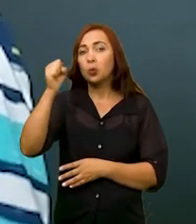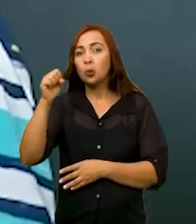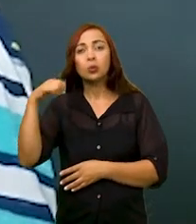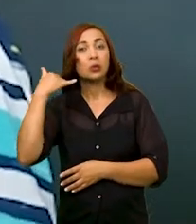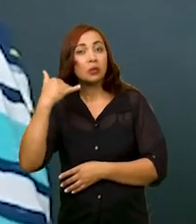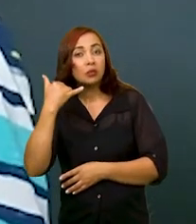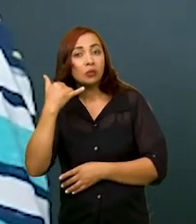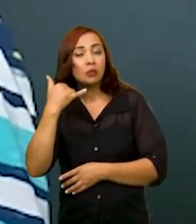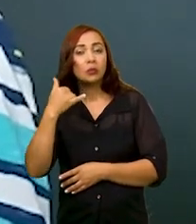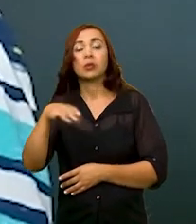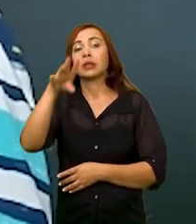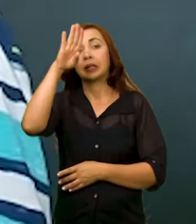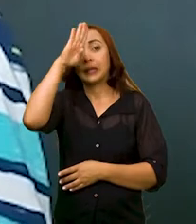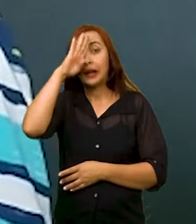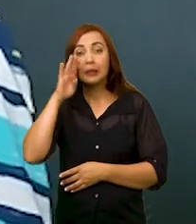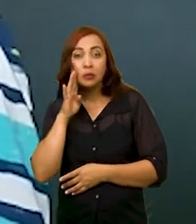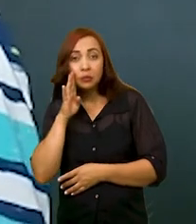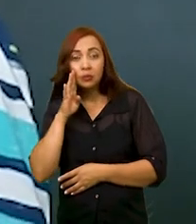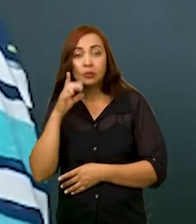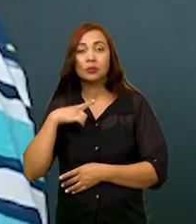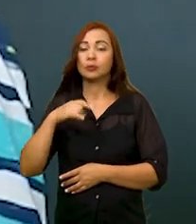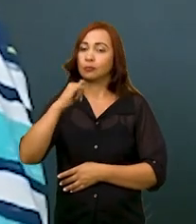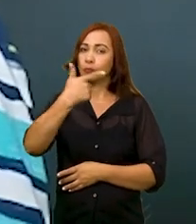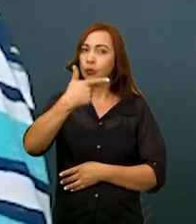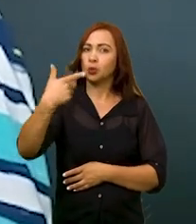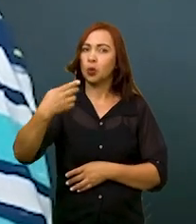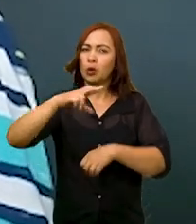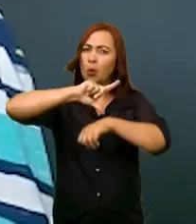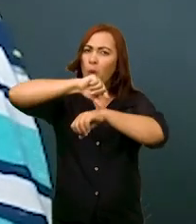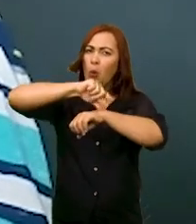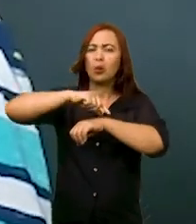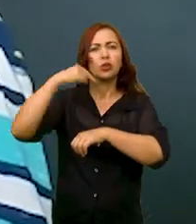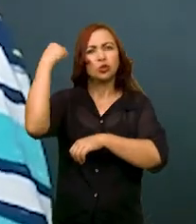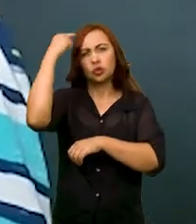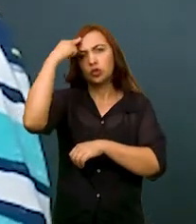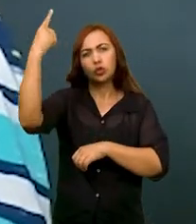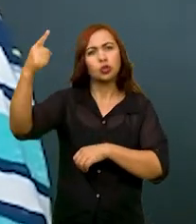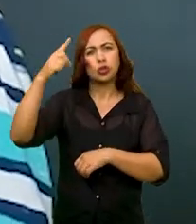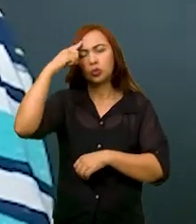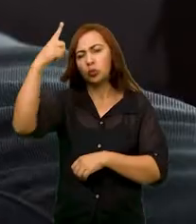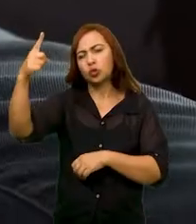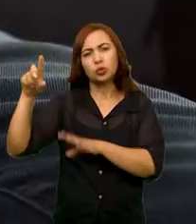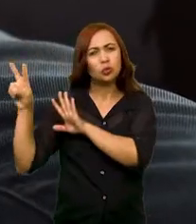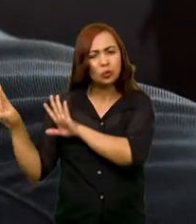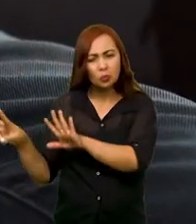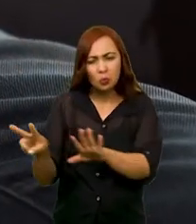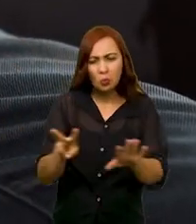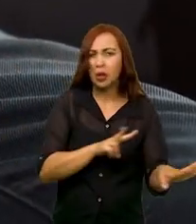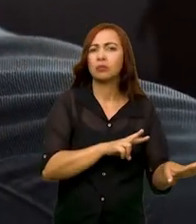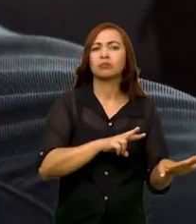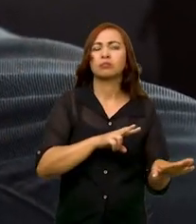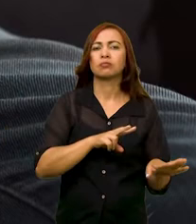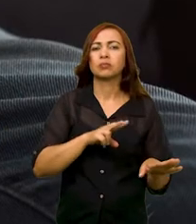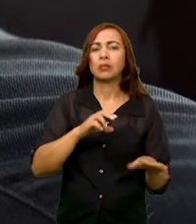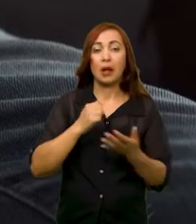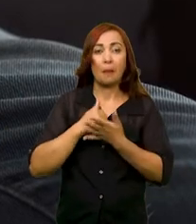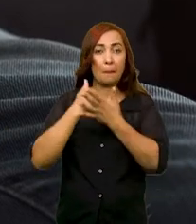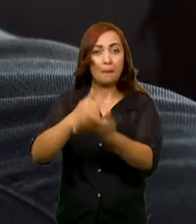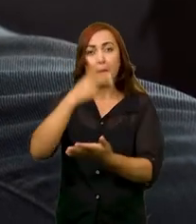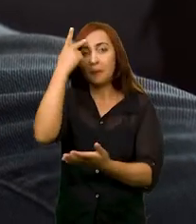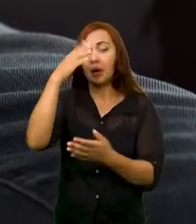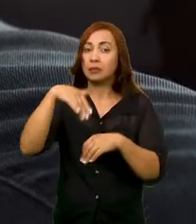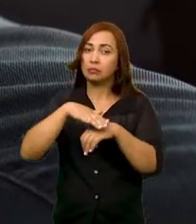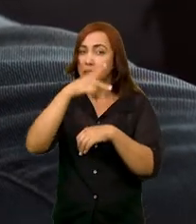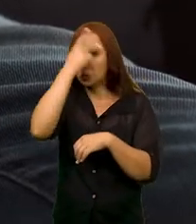que é um número gratuito, que funciona 24 horas por dia, todos os dias da semana, oferecendo apoio àquelas pessoas que